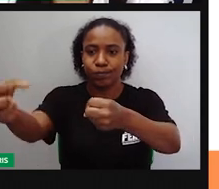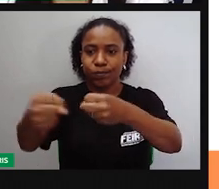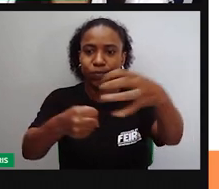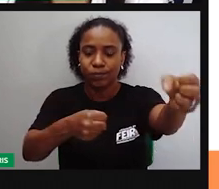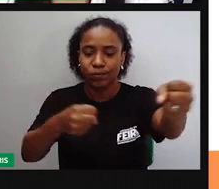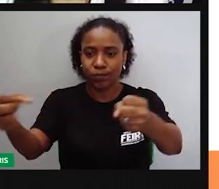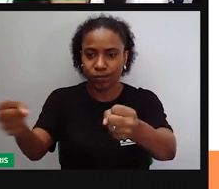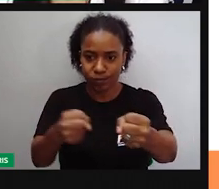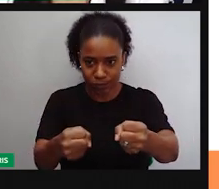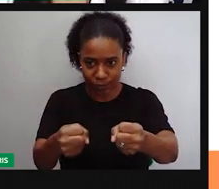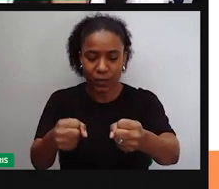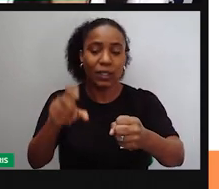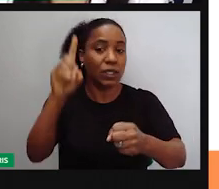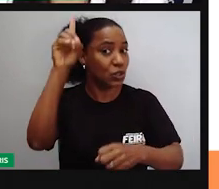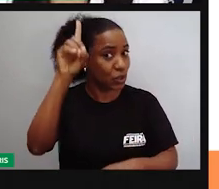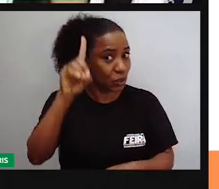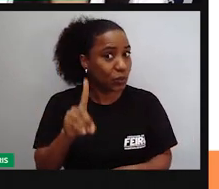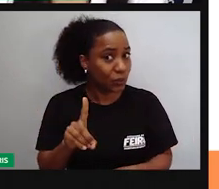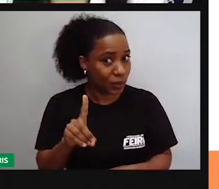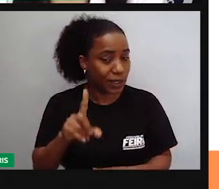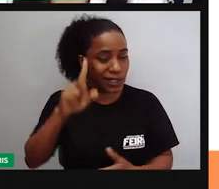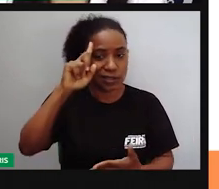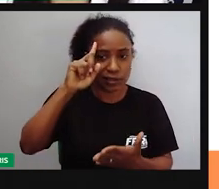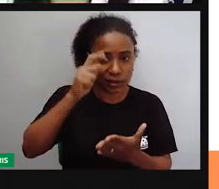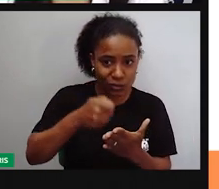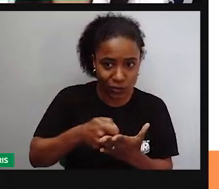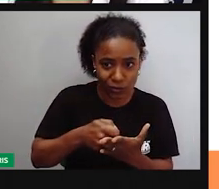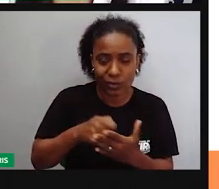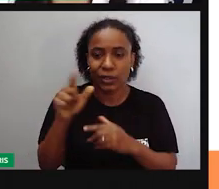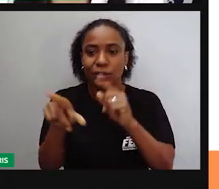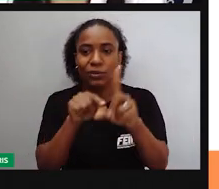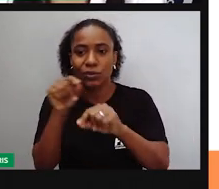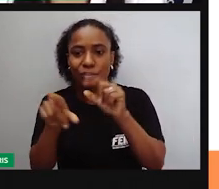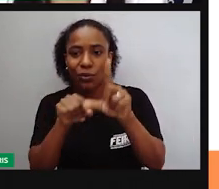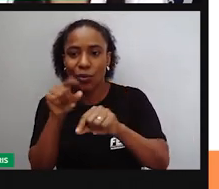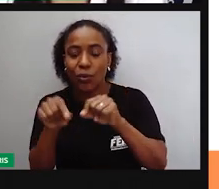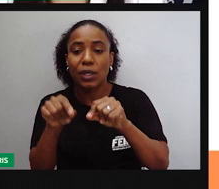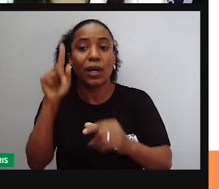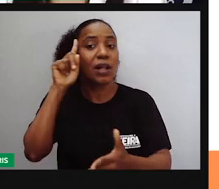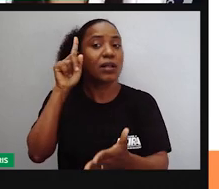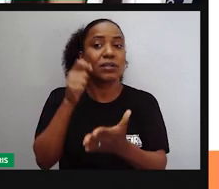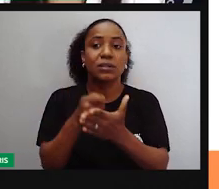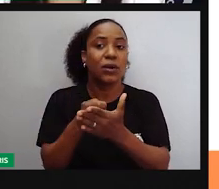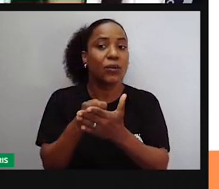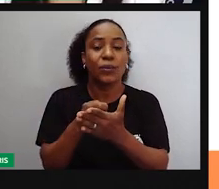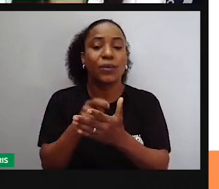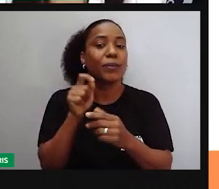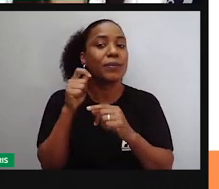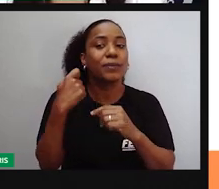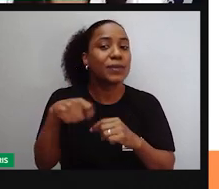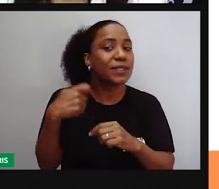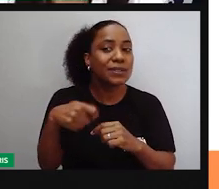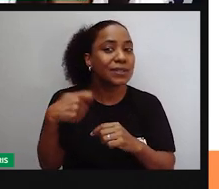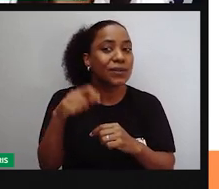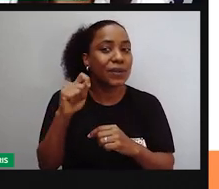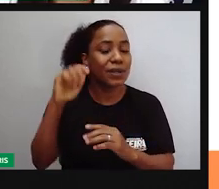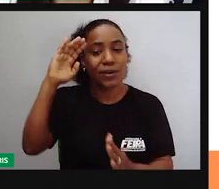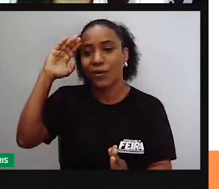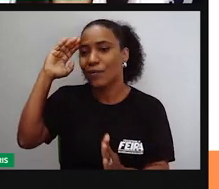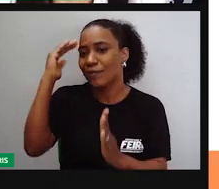diretoria, né? As decisões, as escolhas a serem tomadas, elas precisam obedecer a